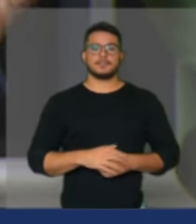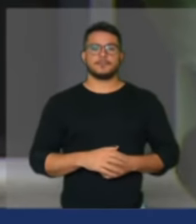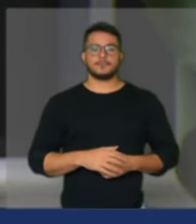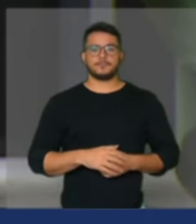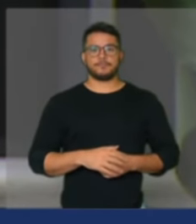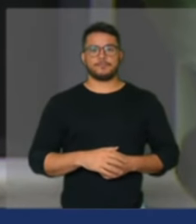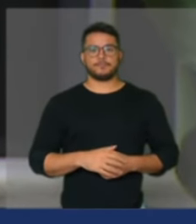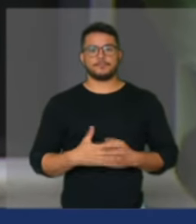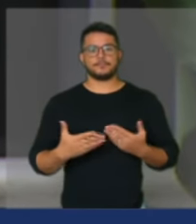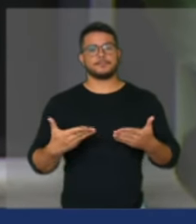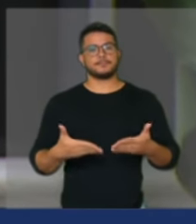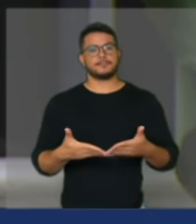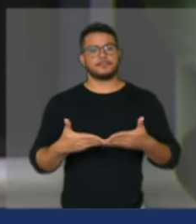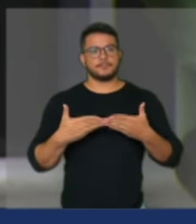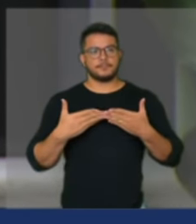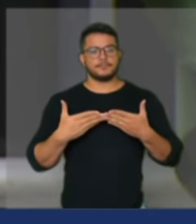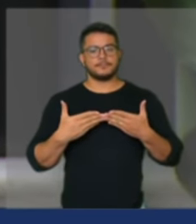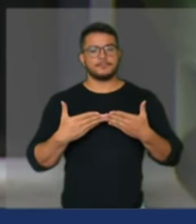peço que coloque